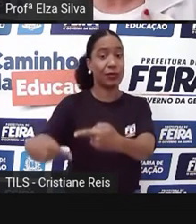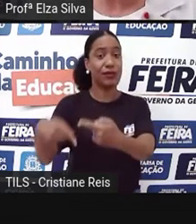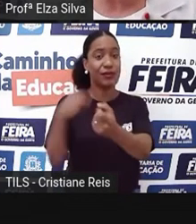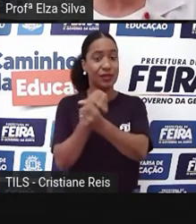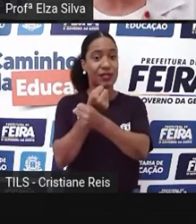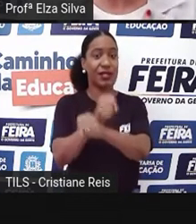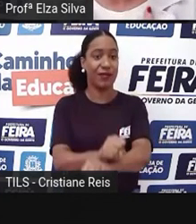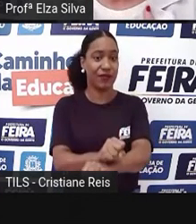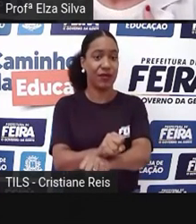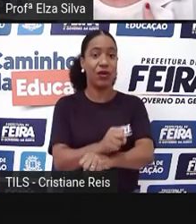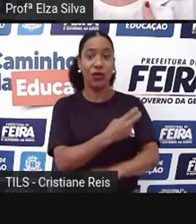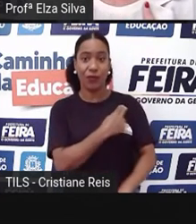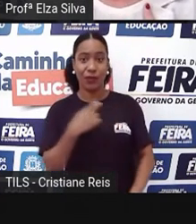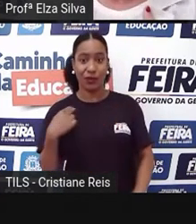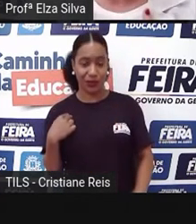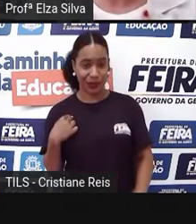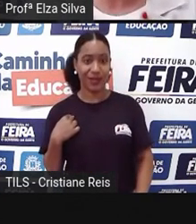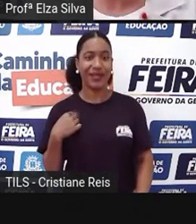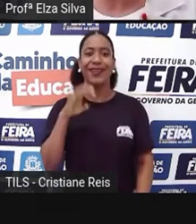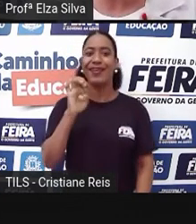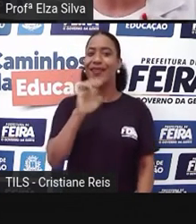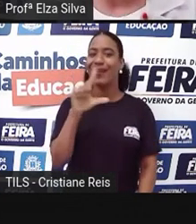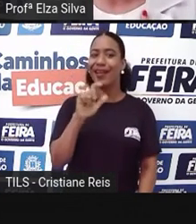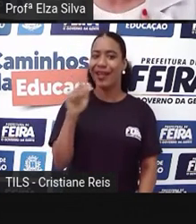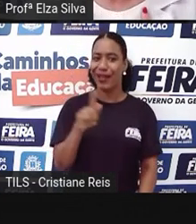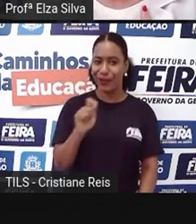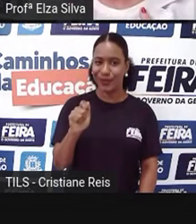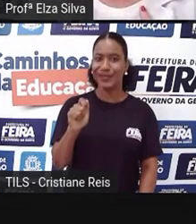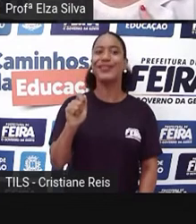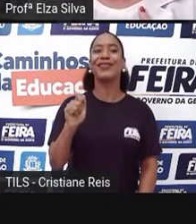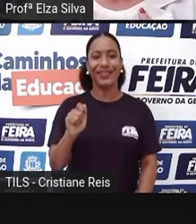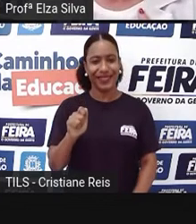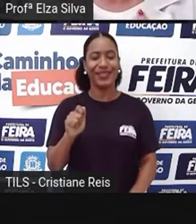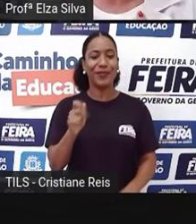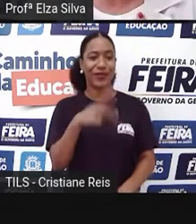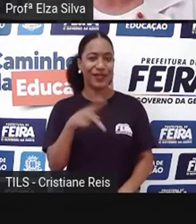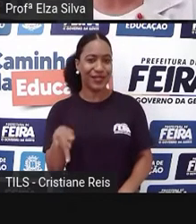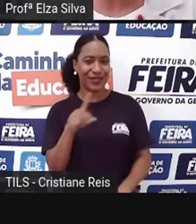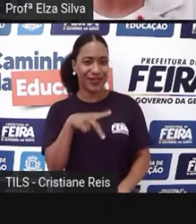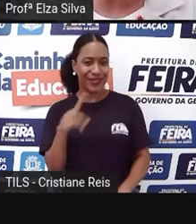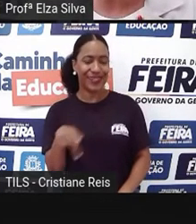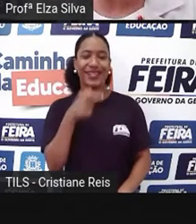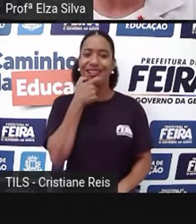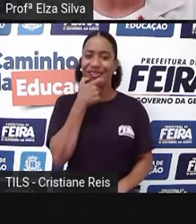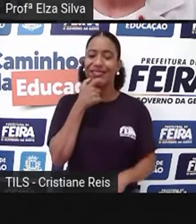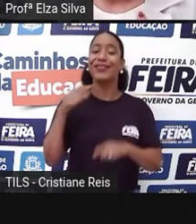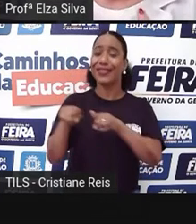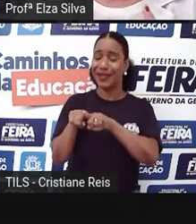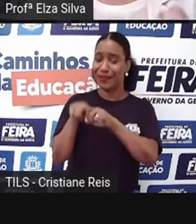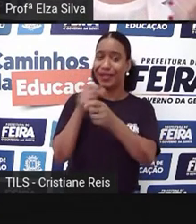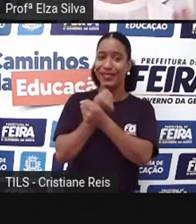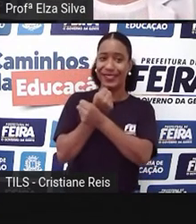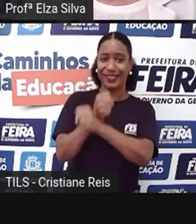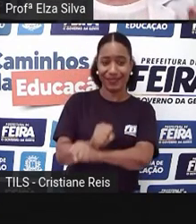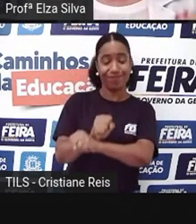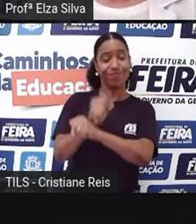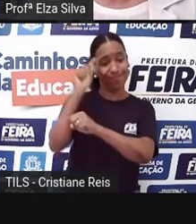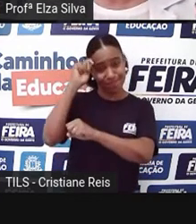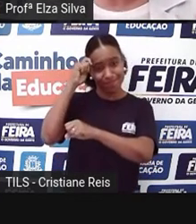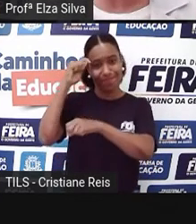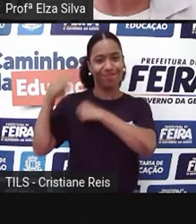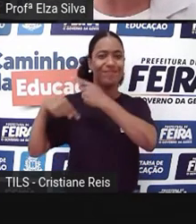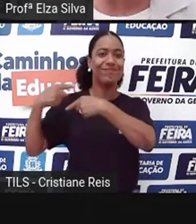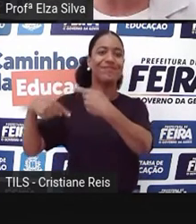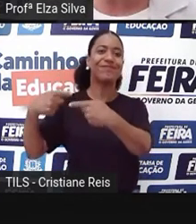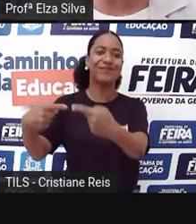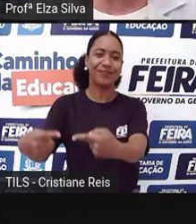sou Elza Sueli, professora de inglês e também sou descendente de escravos. É importante ter